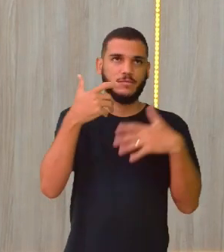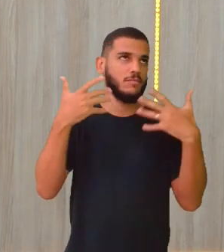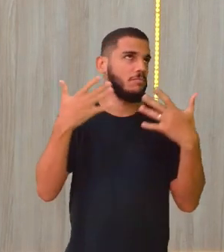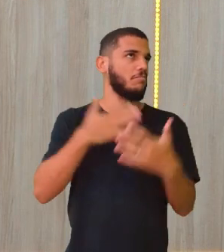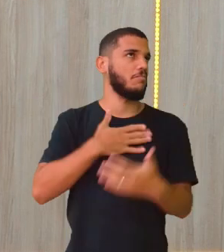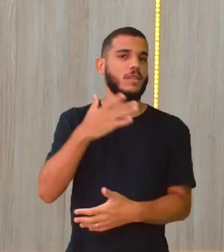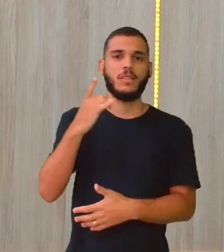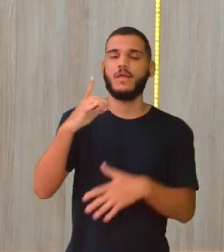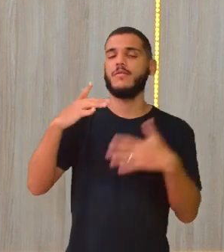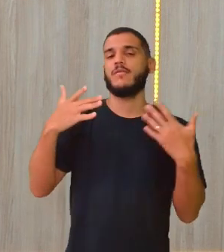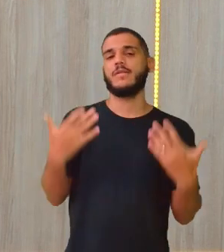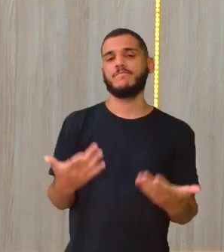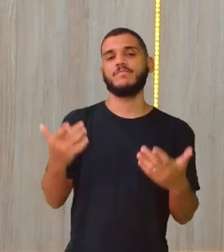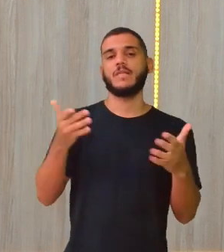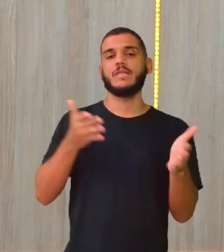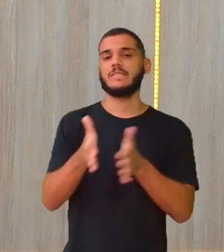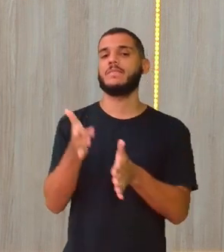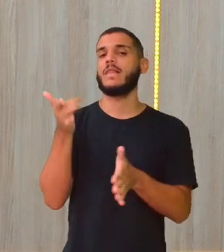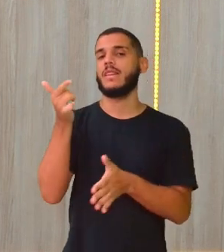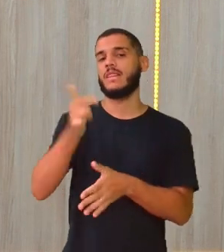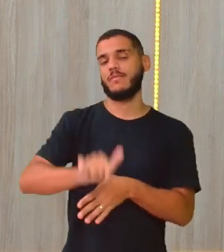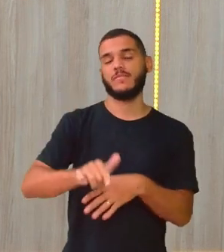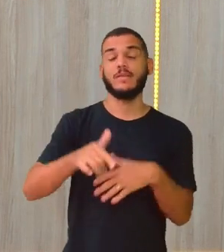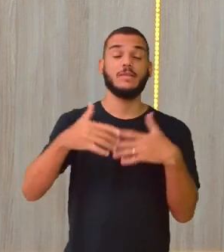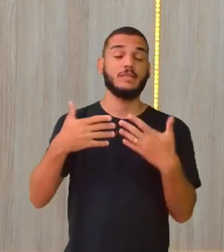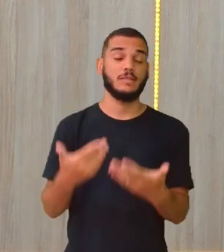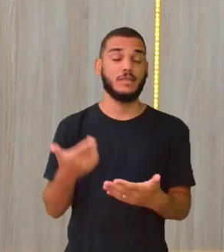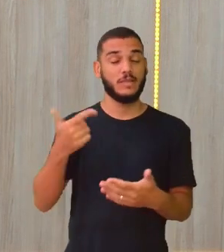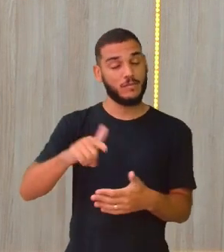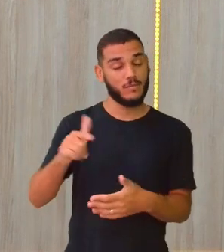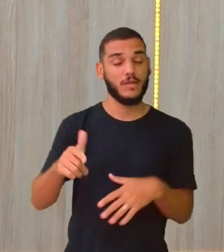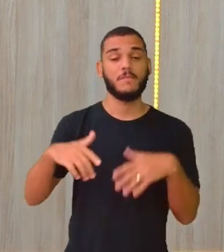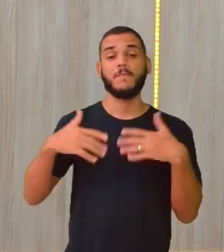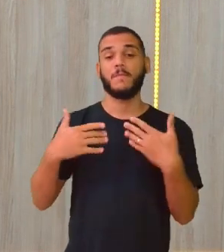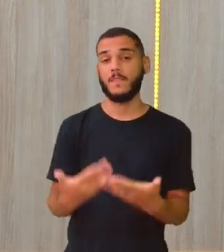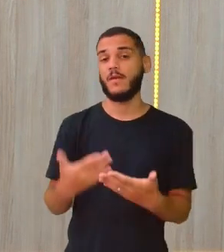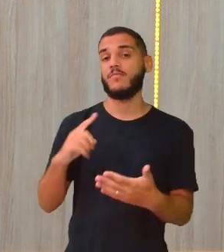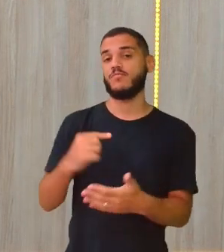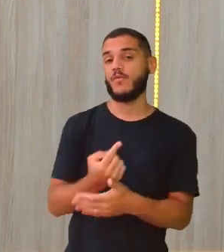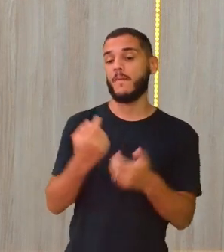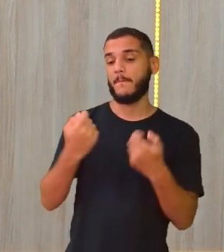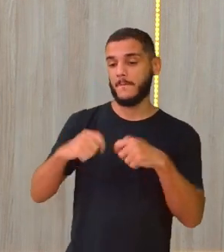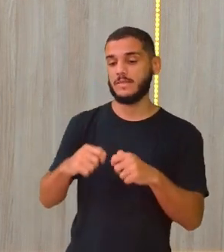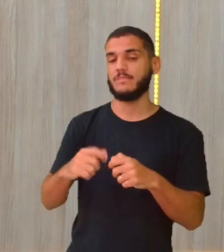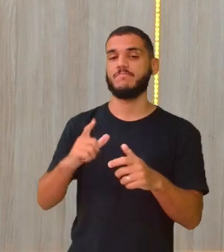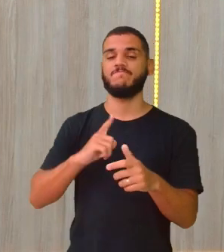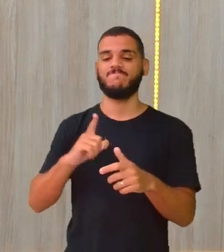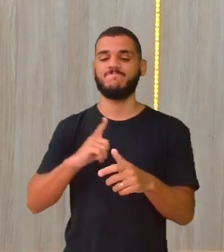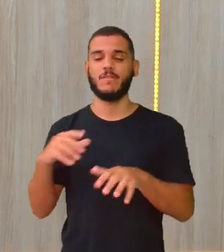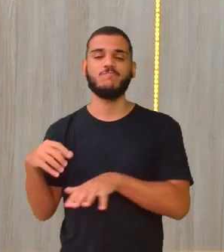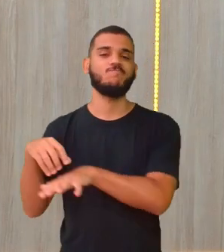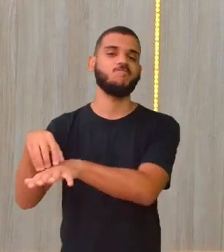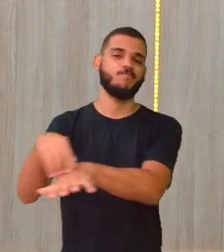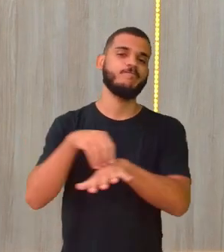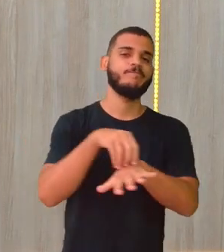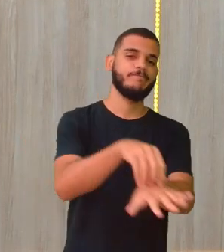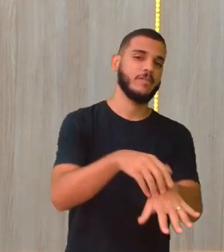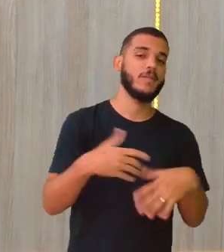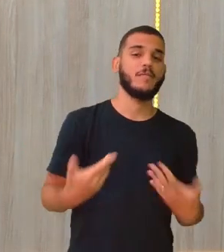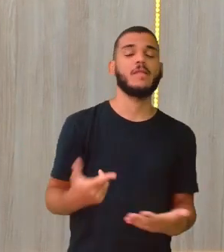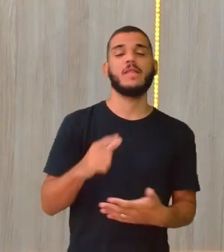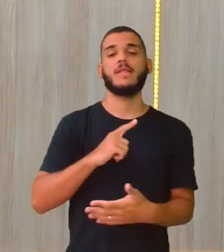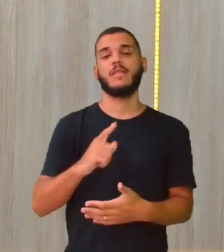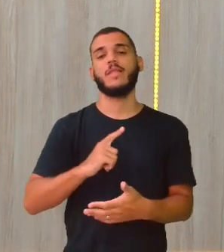acessível. Mas a gente tem que se deslocar para cumprir as nossas tarefas, os deveres durante